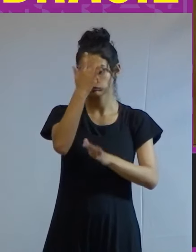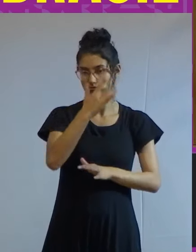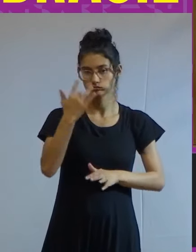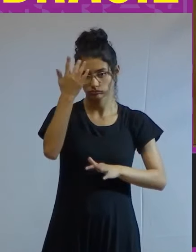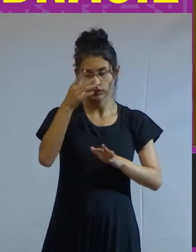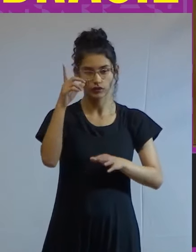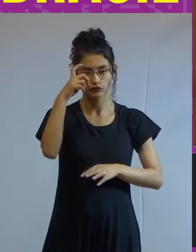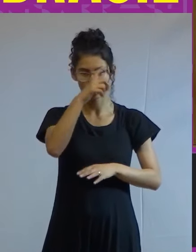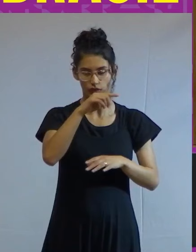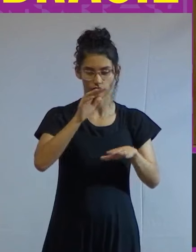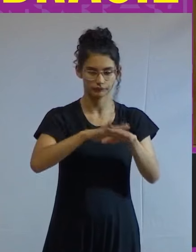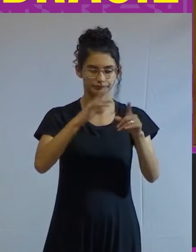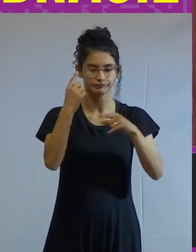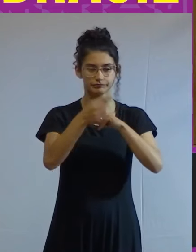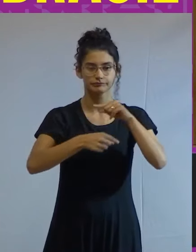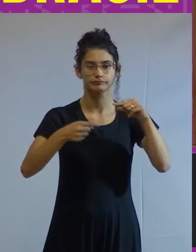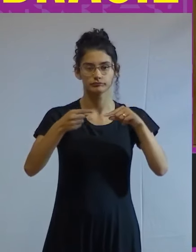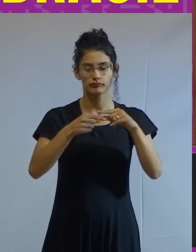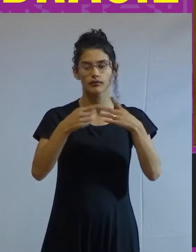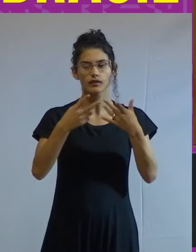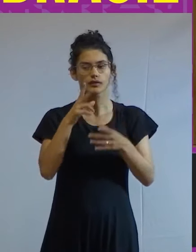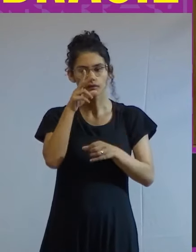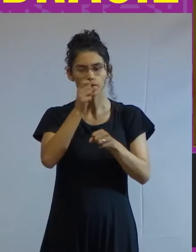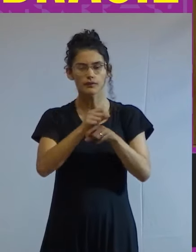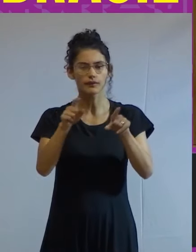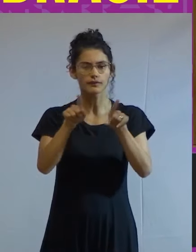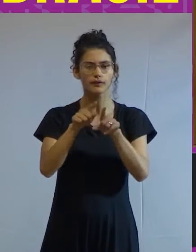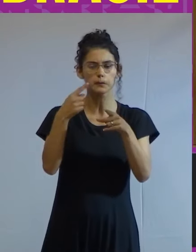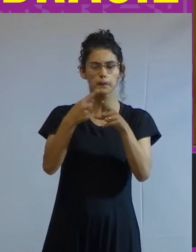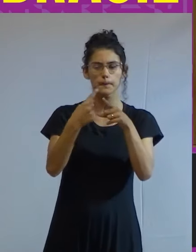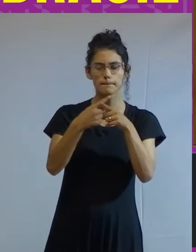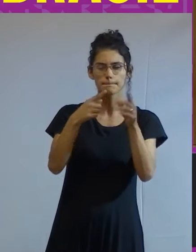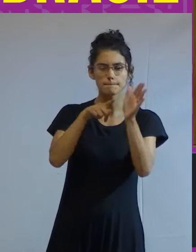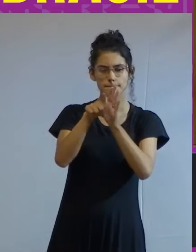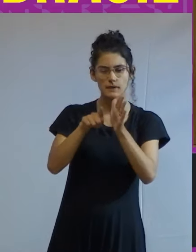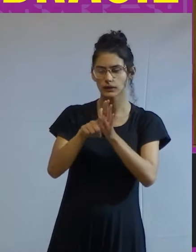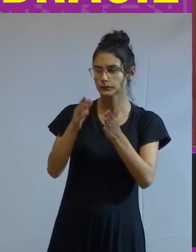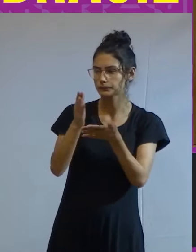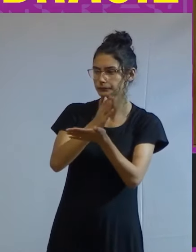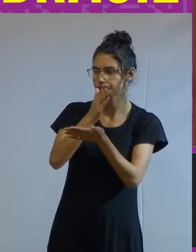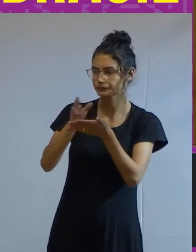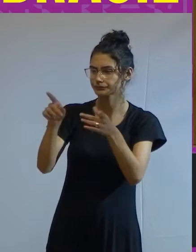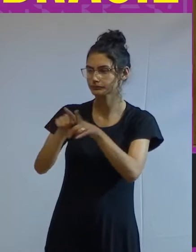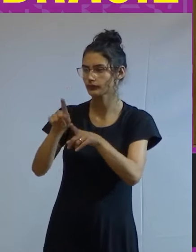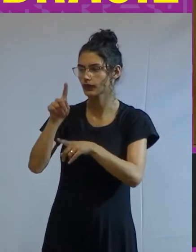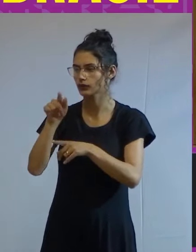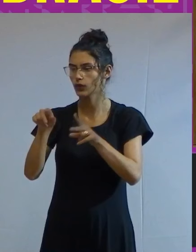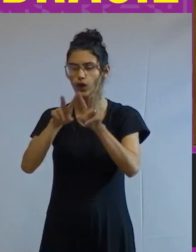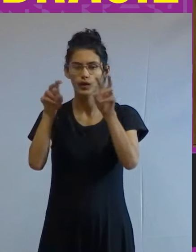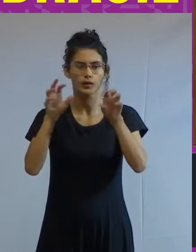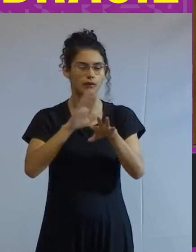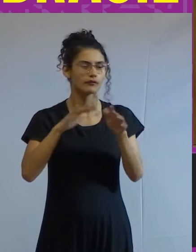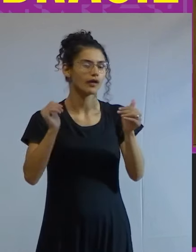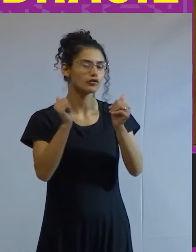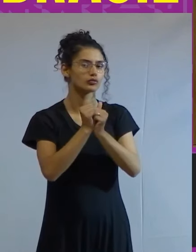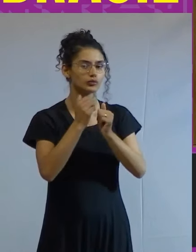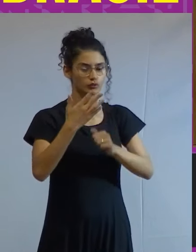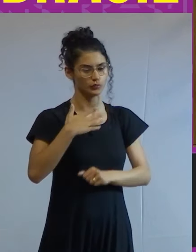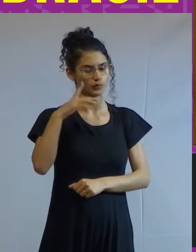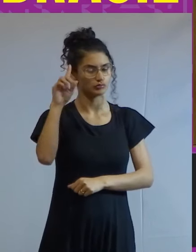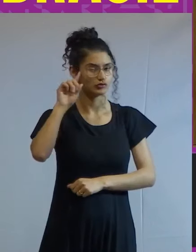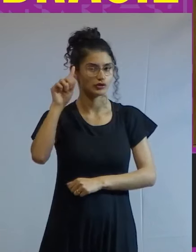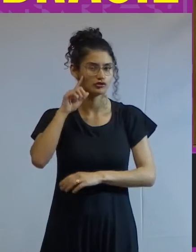dificuldade da tarefa. Resisti também porque a questão distributiva não é um tema que faça parte de meu